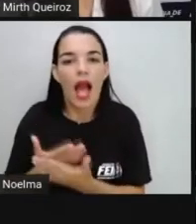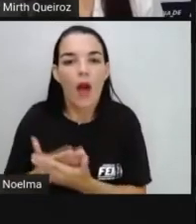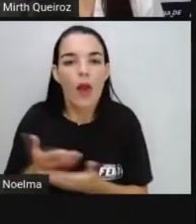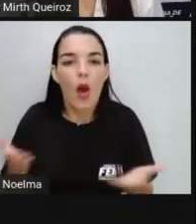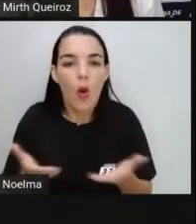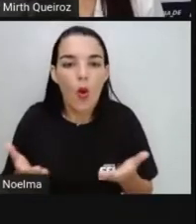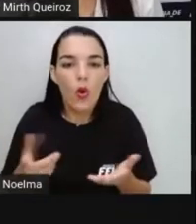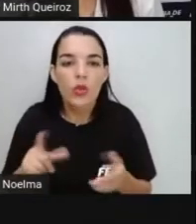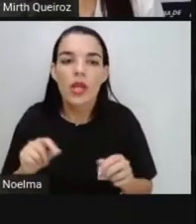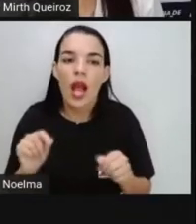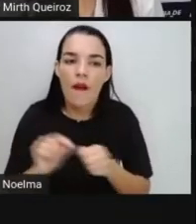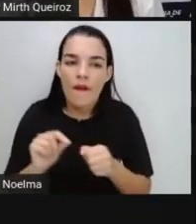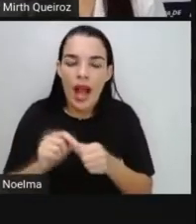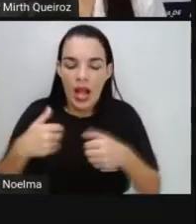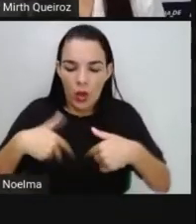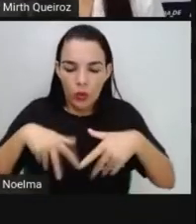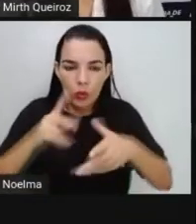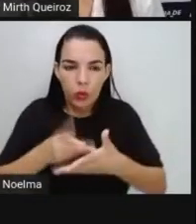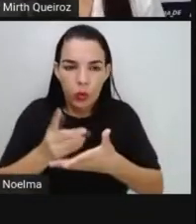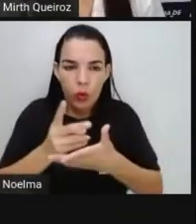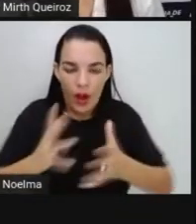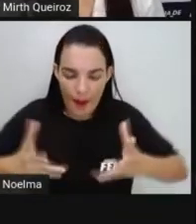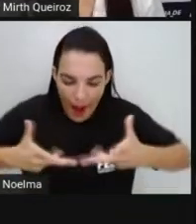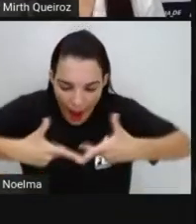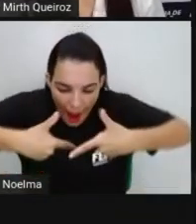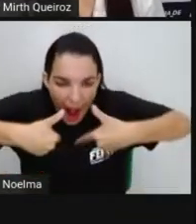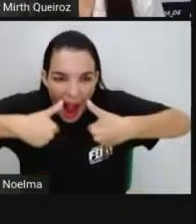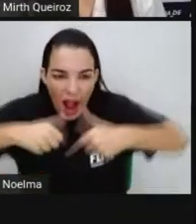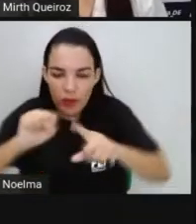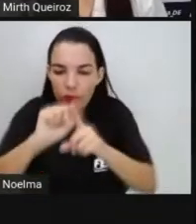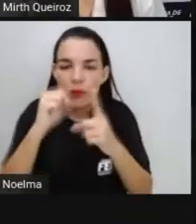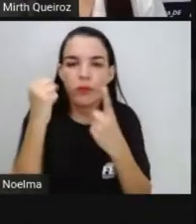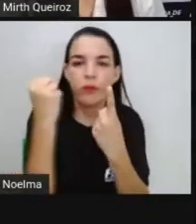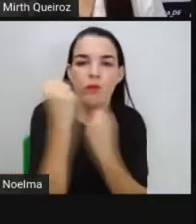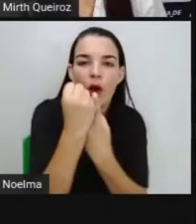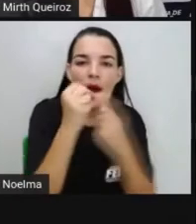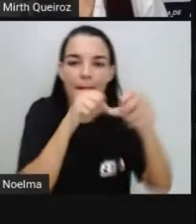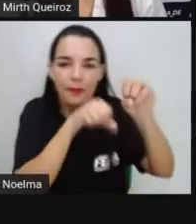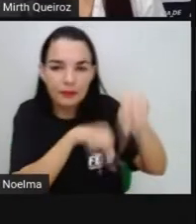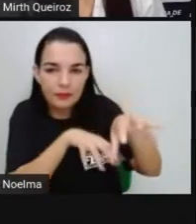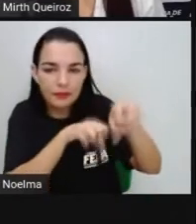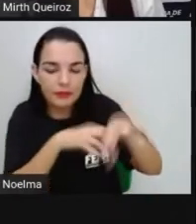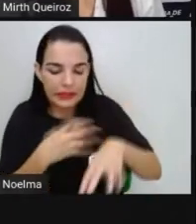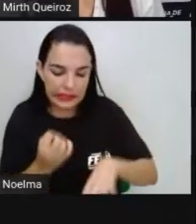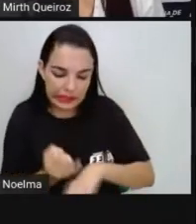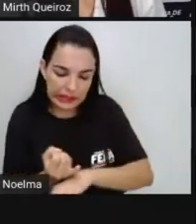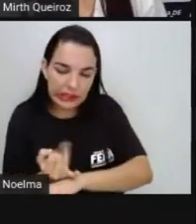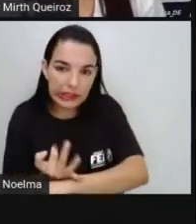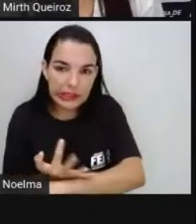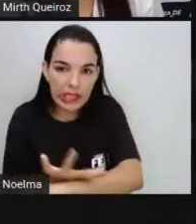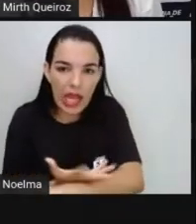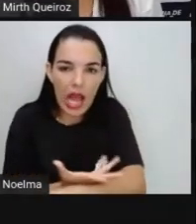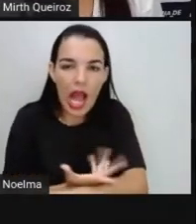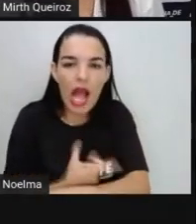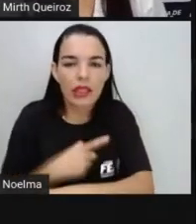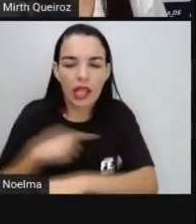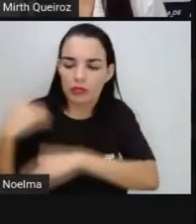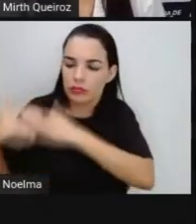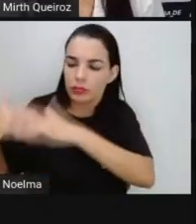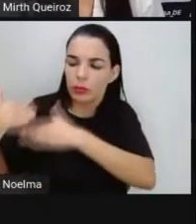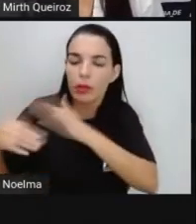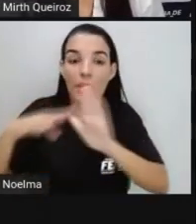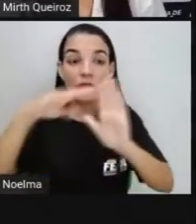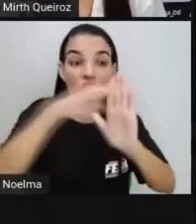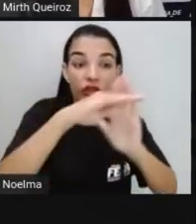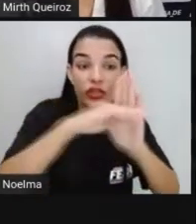as habilidades socioemocionais e refletir sobre estratégia que nos ajuda a desenvolver a